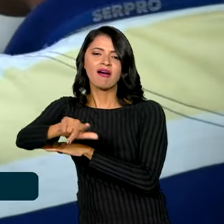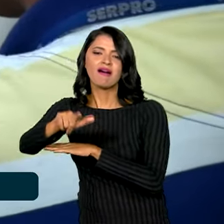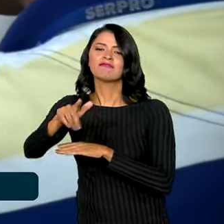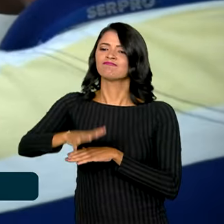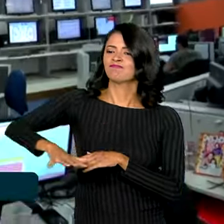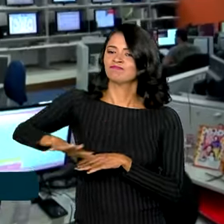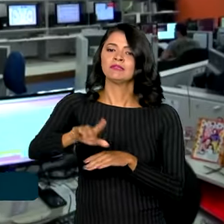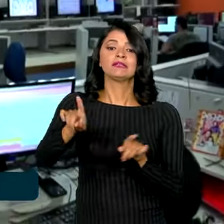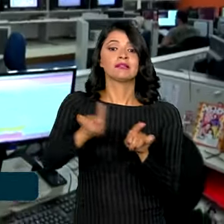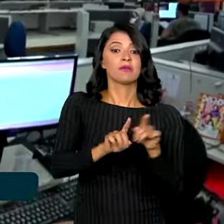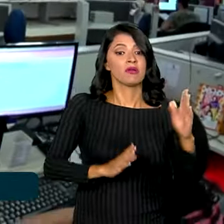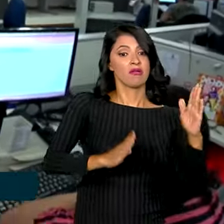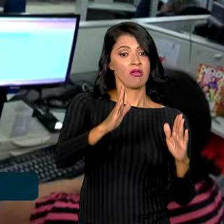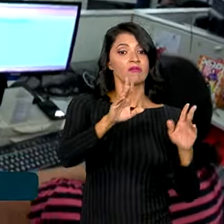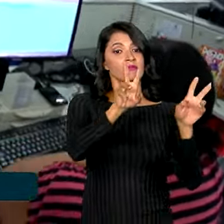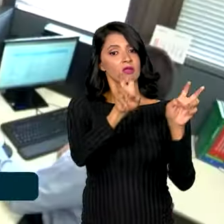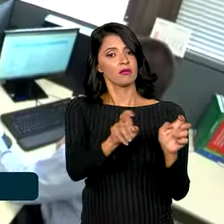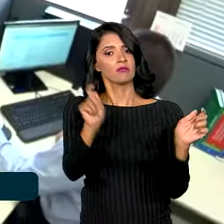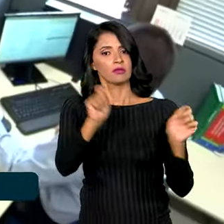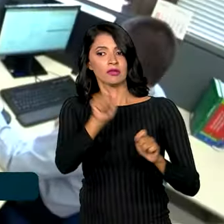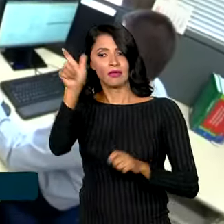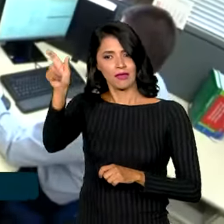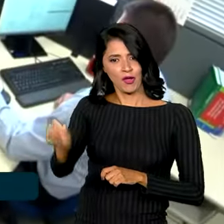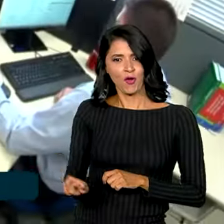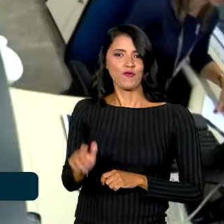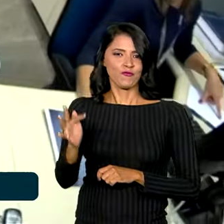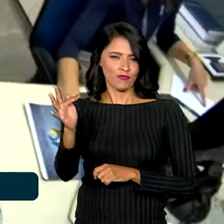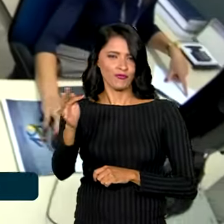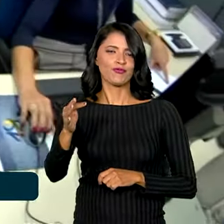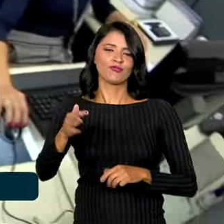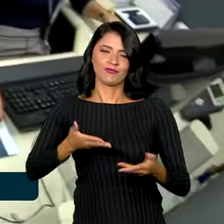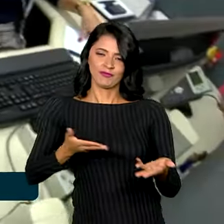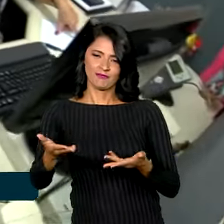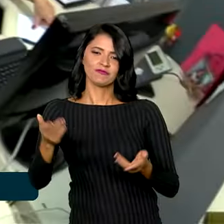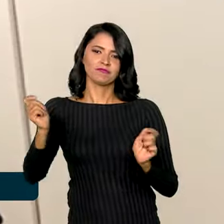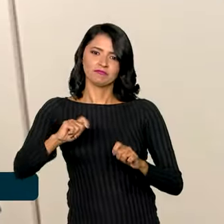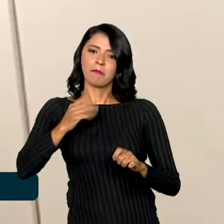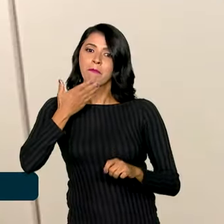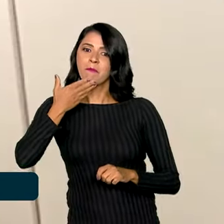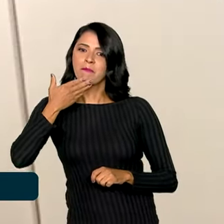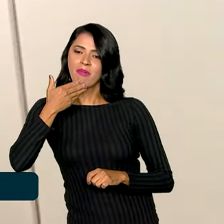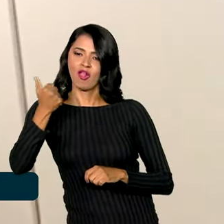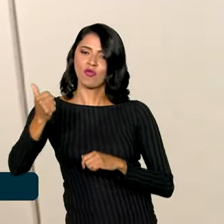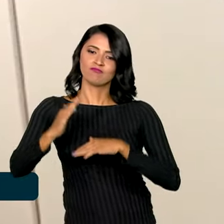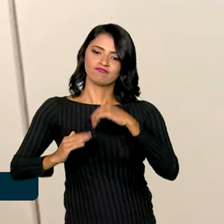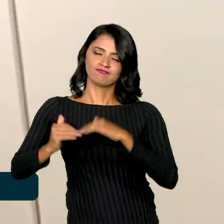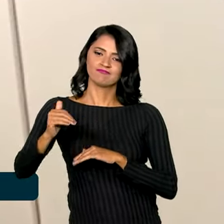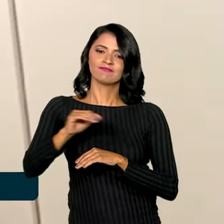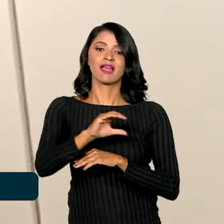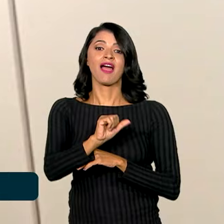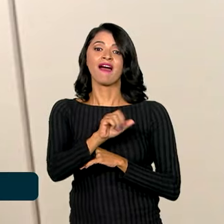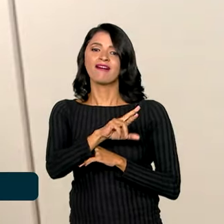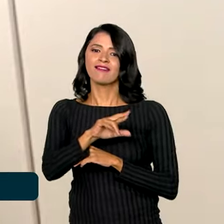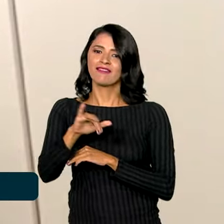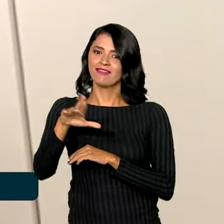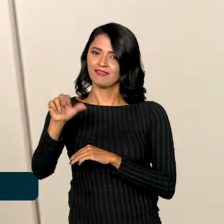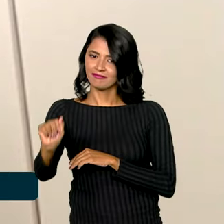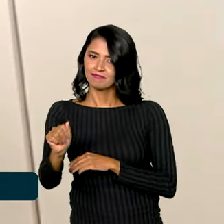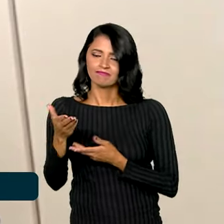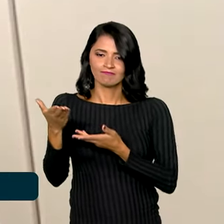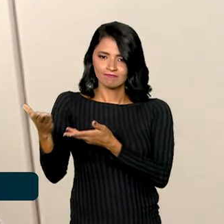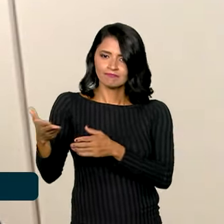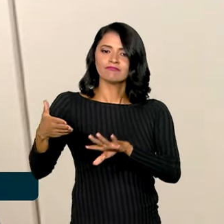temático vai permitir ao futuro servidor público maior mobilidade na carreira. O futuro servidor que é egresso do